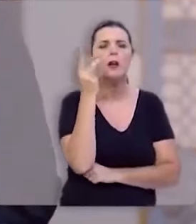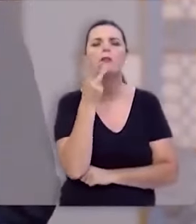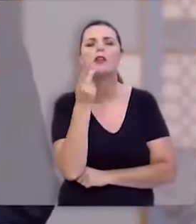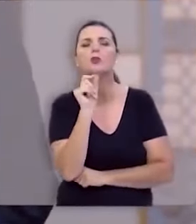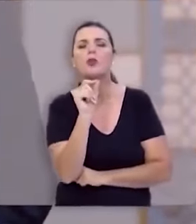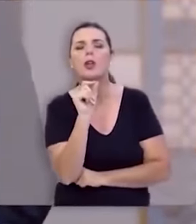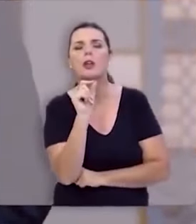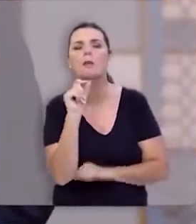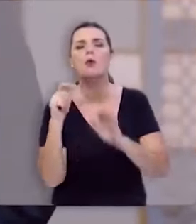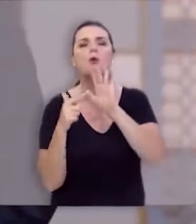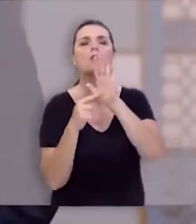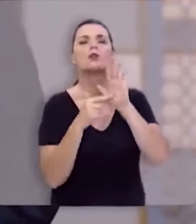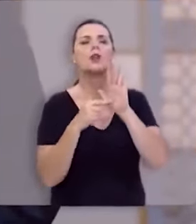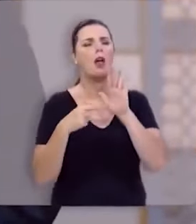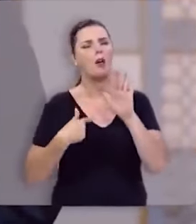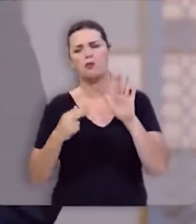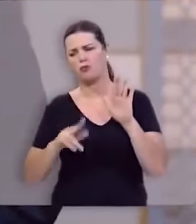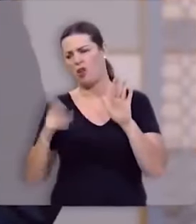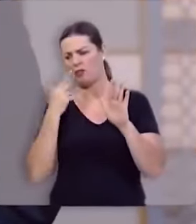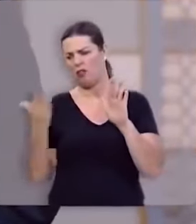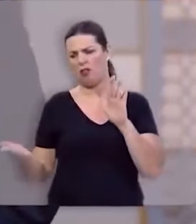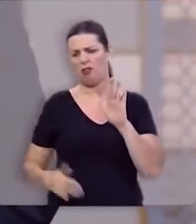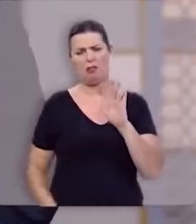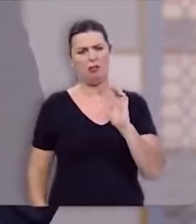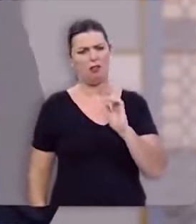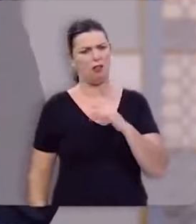dizendo? eu não sei usar esse negócio aí